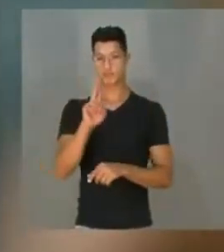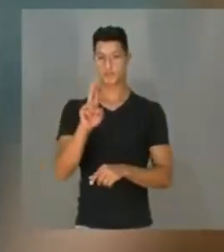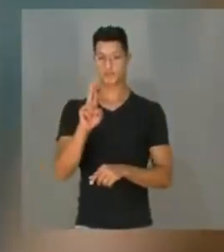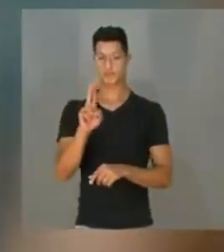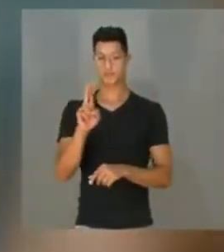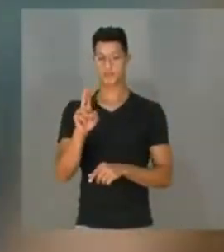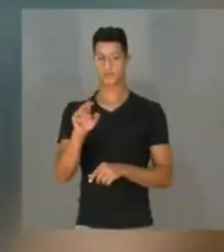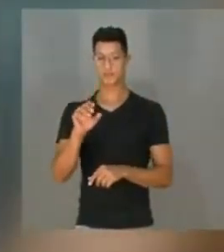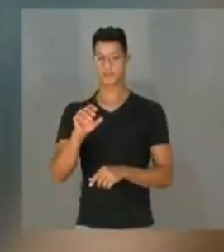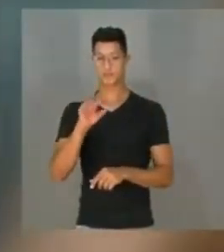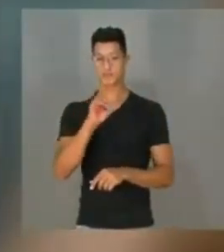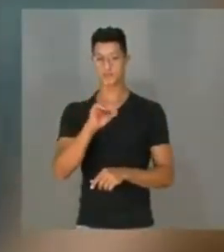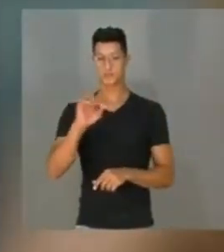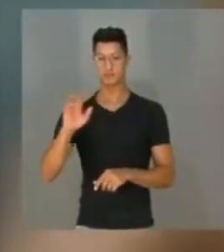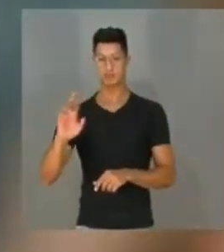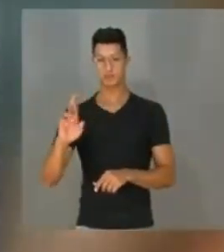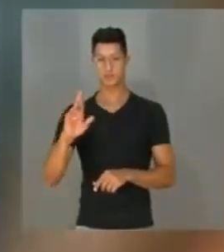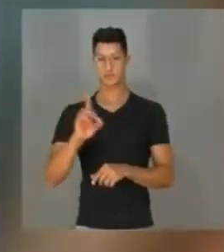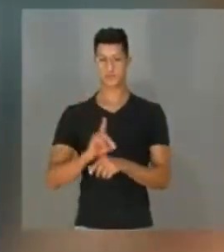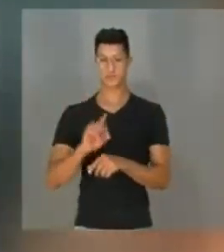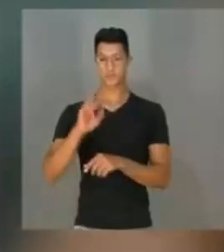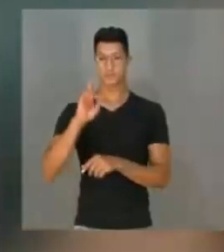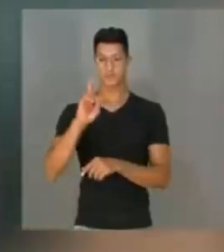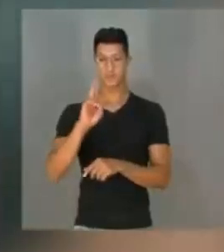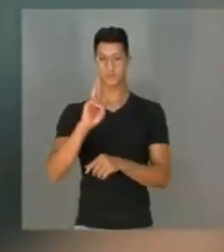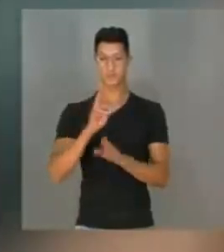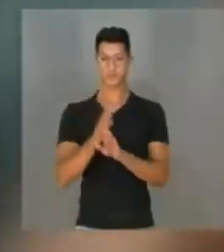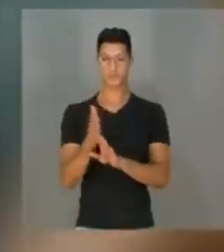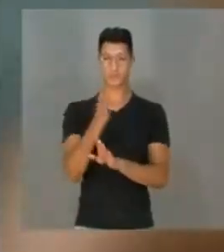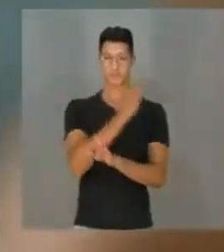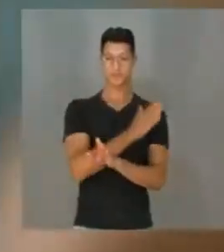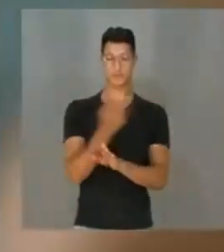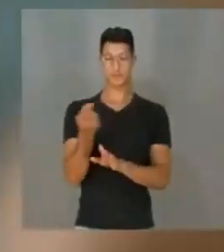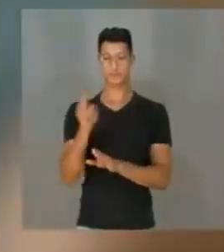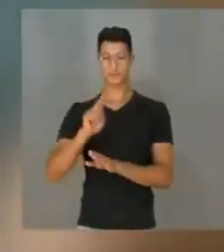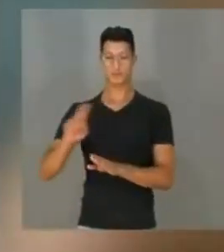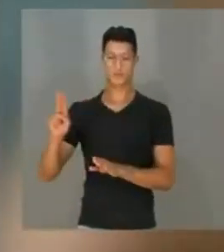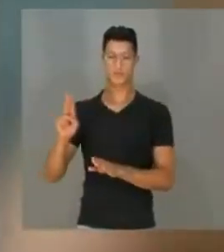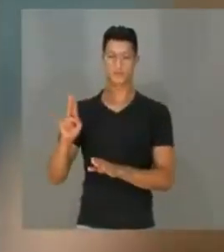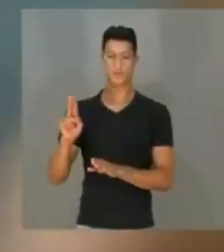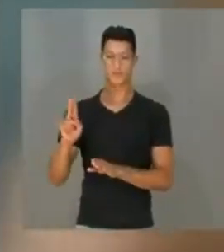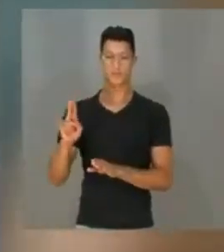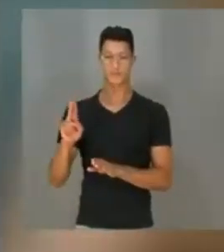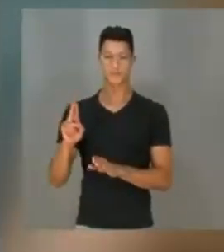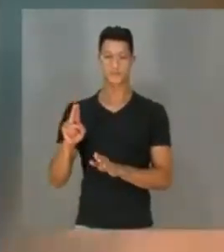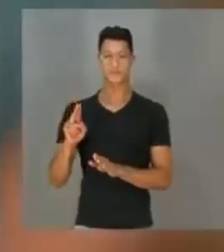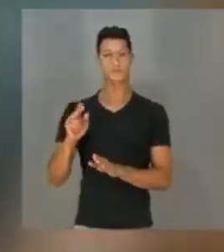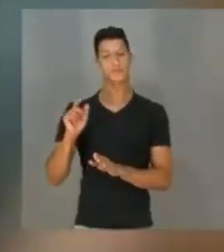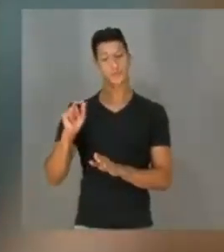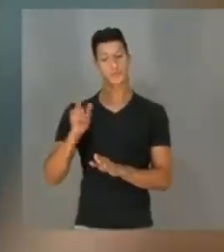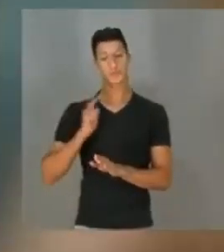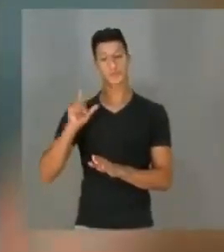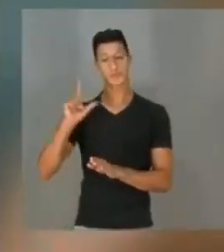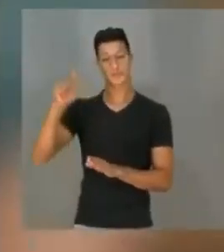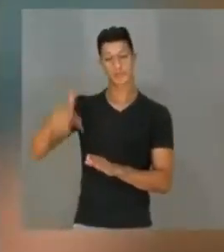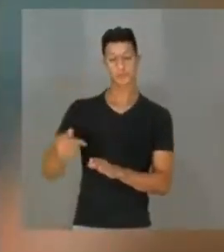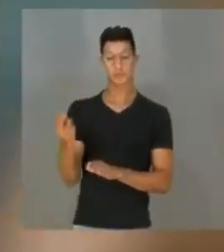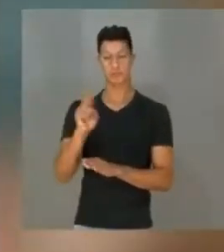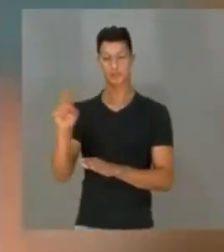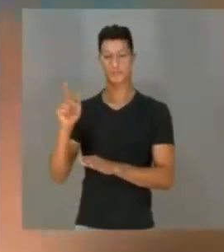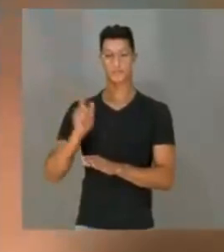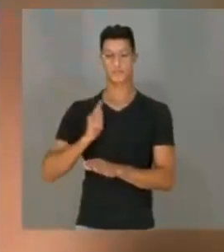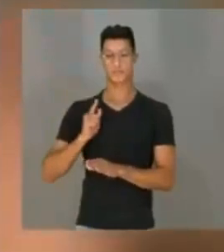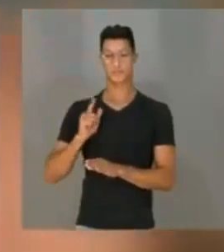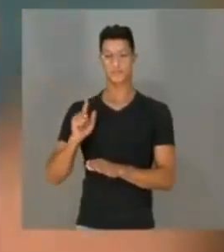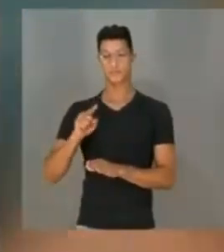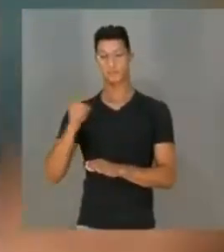a sigla DR, de doutor, antecedendo o nome, contanto que após o nome tenha a